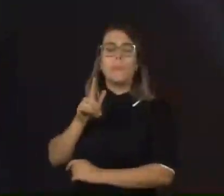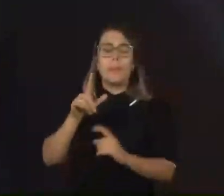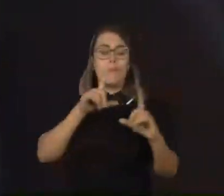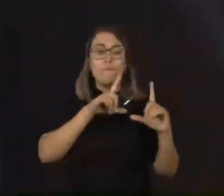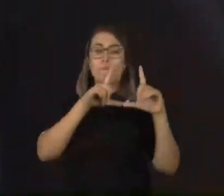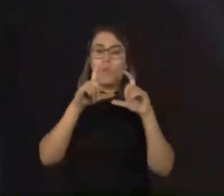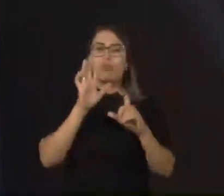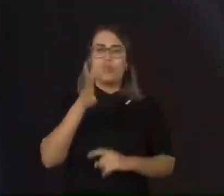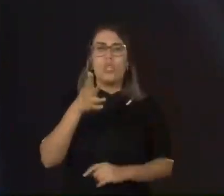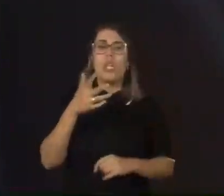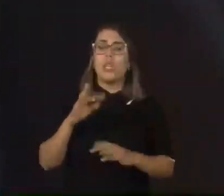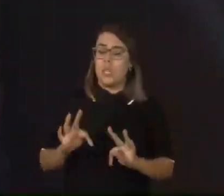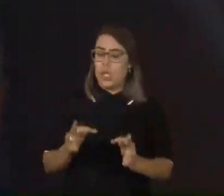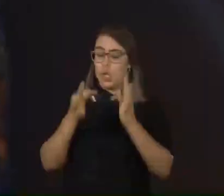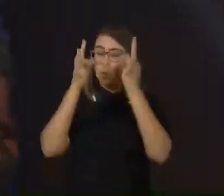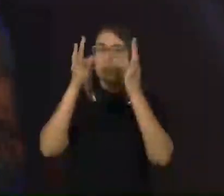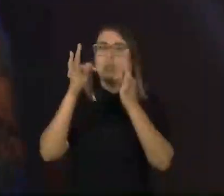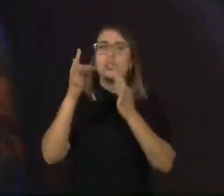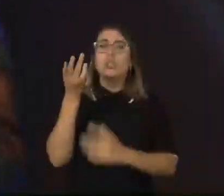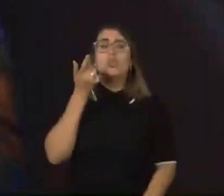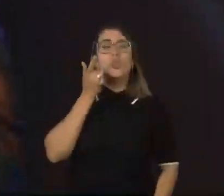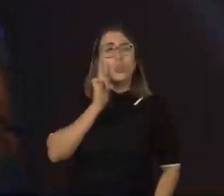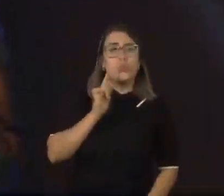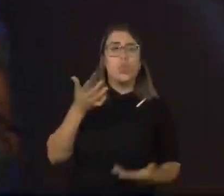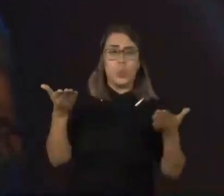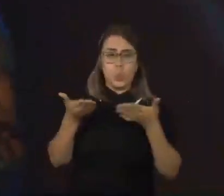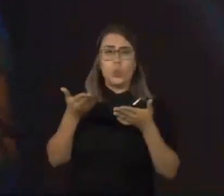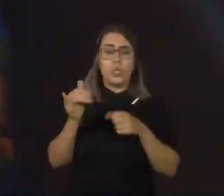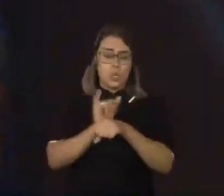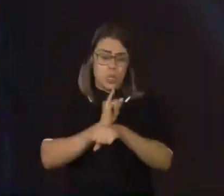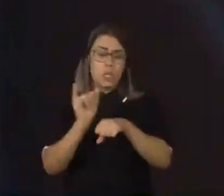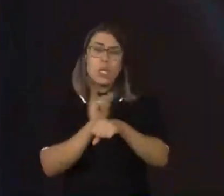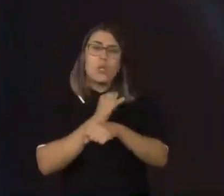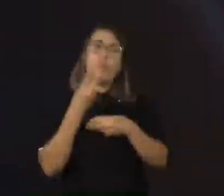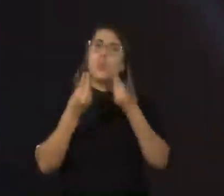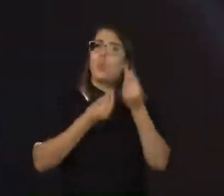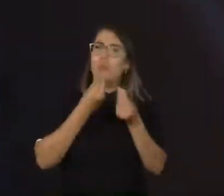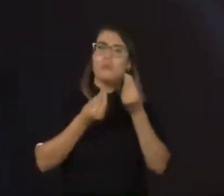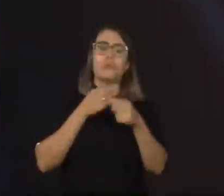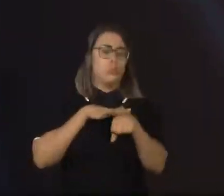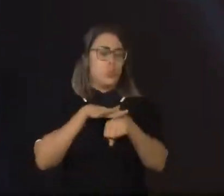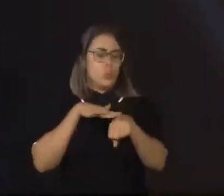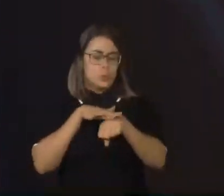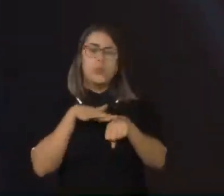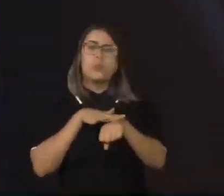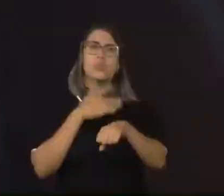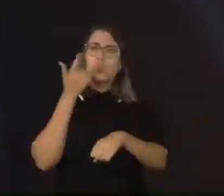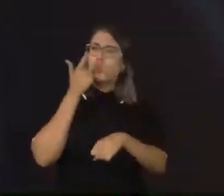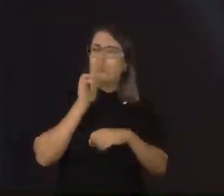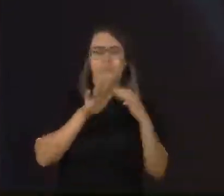anteriores, a gente tem tecnologia, a gente ao nosso favor, de estratégias de comunicação alternativa. Então,